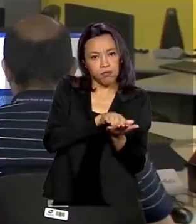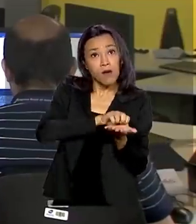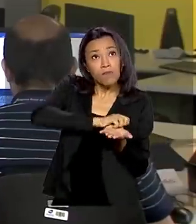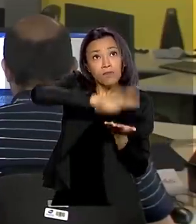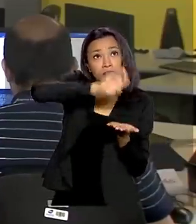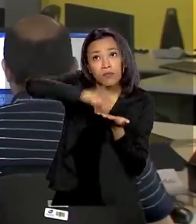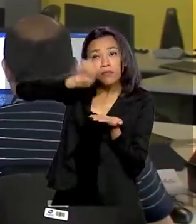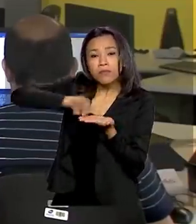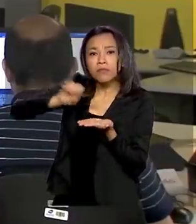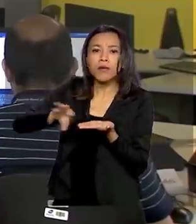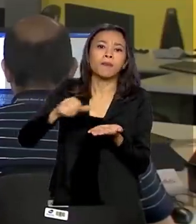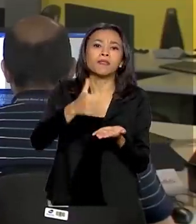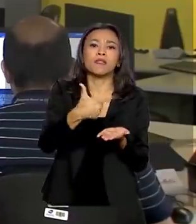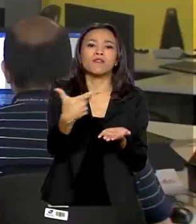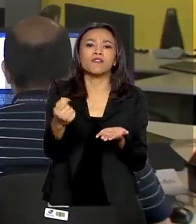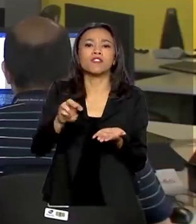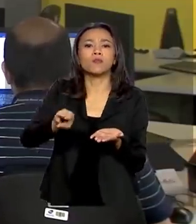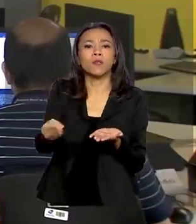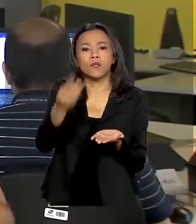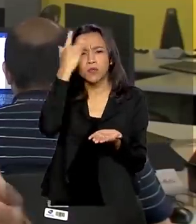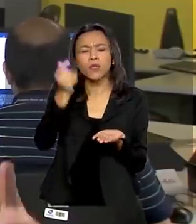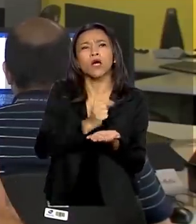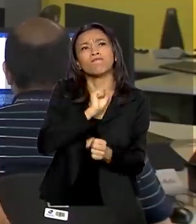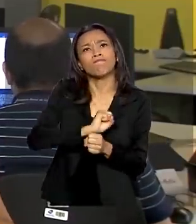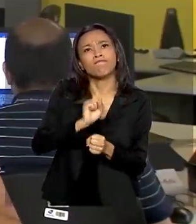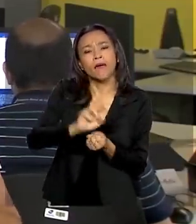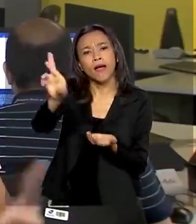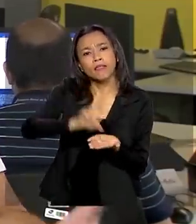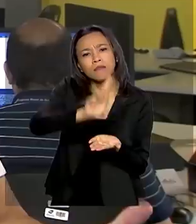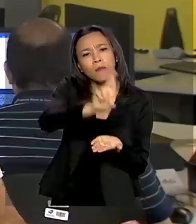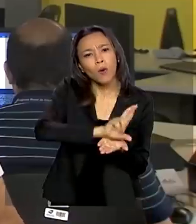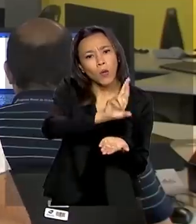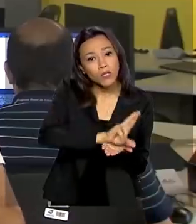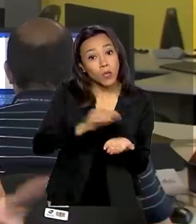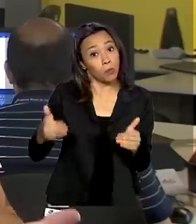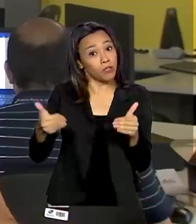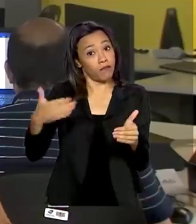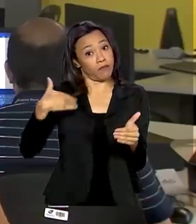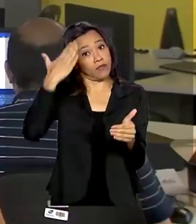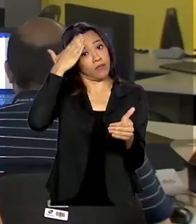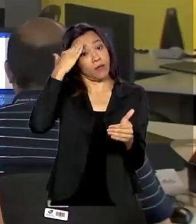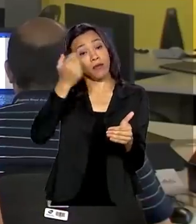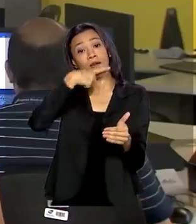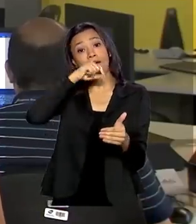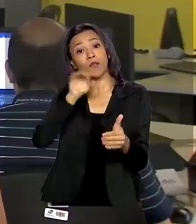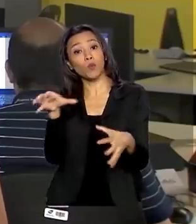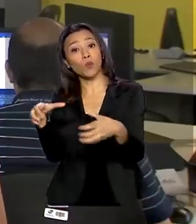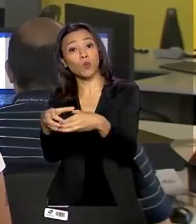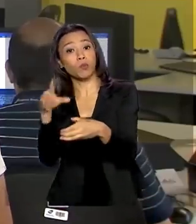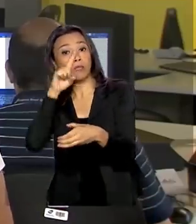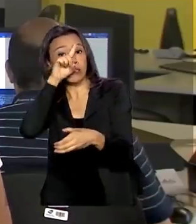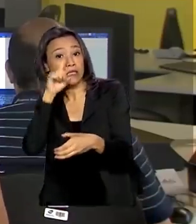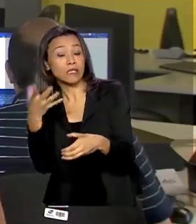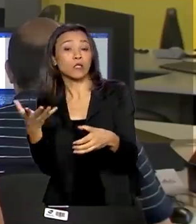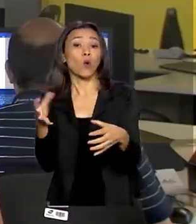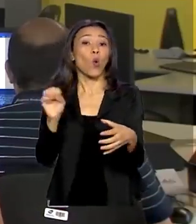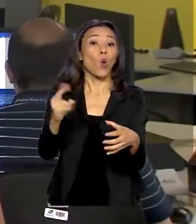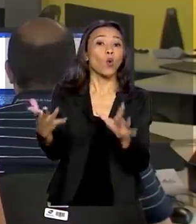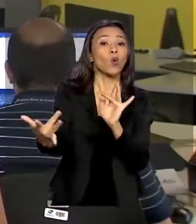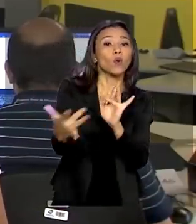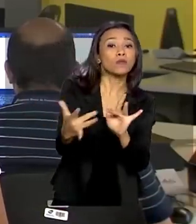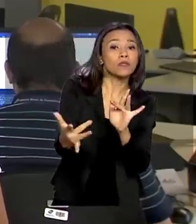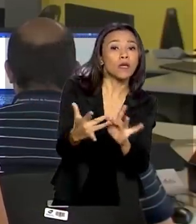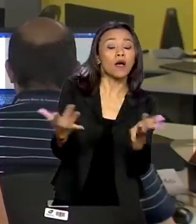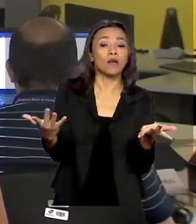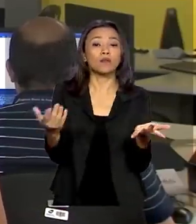de brasileiros. E a partir dessas respostas, o Ministério vai saber, por exemplo, quem faz parte de grupo de risco ou teve contato com